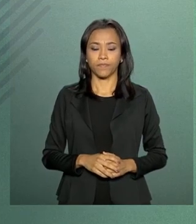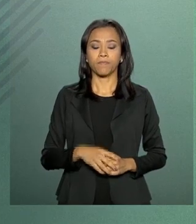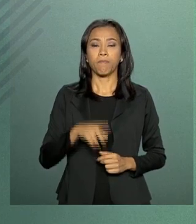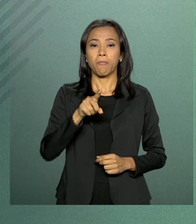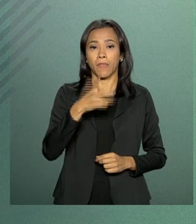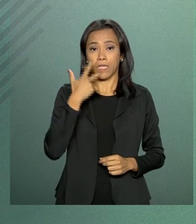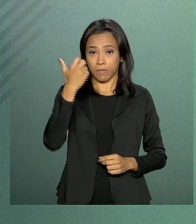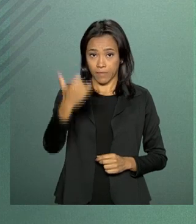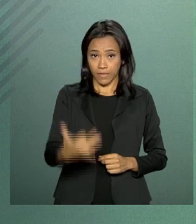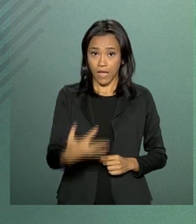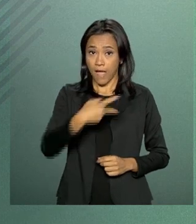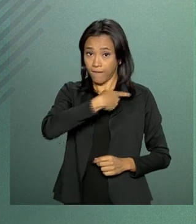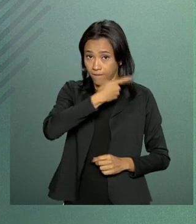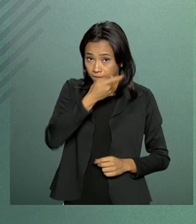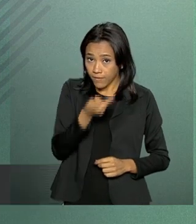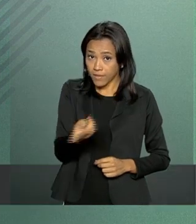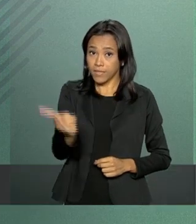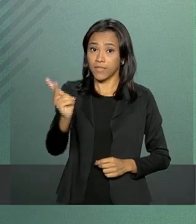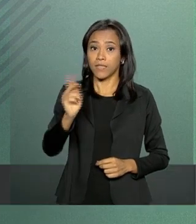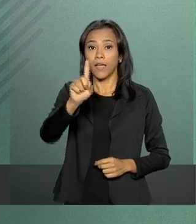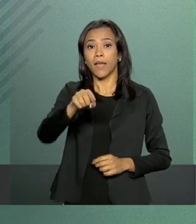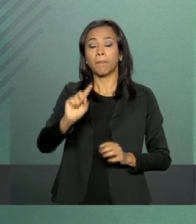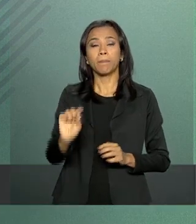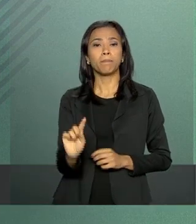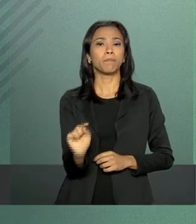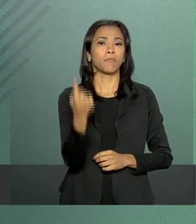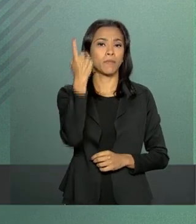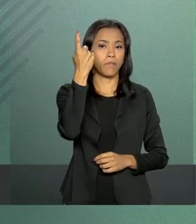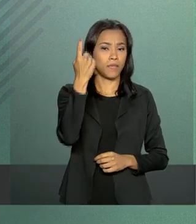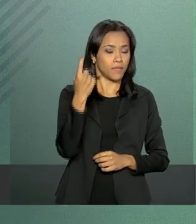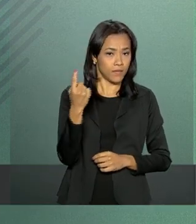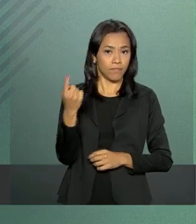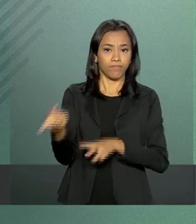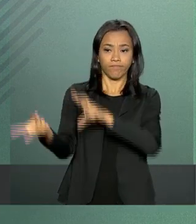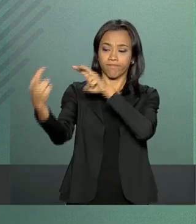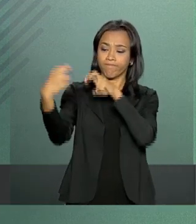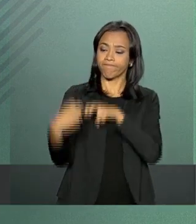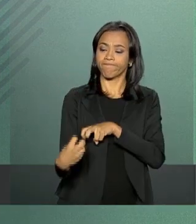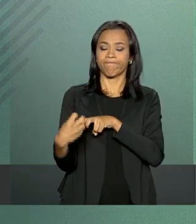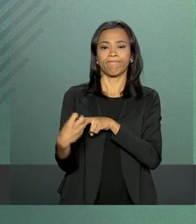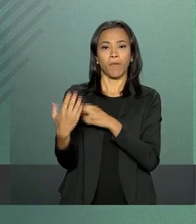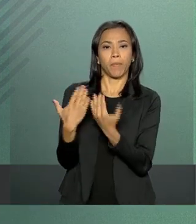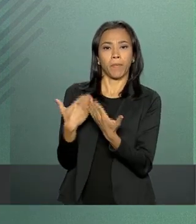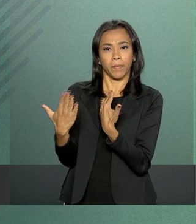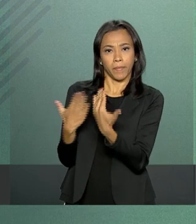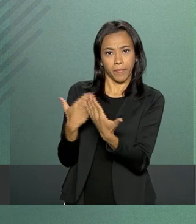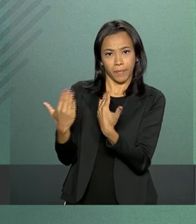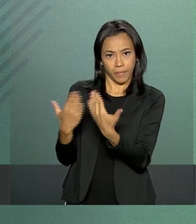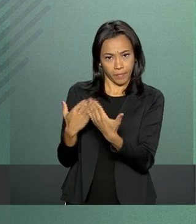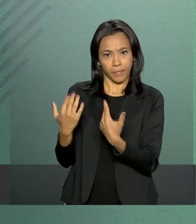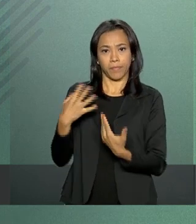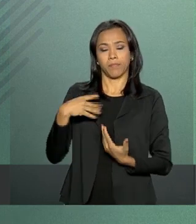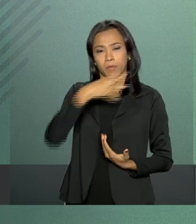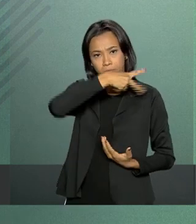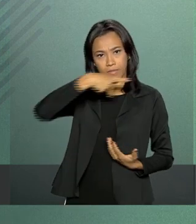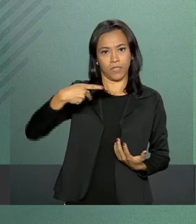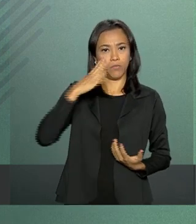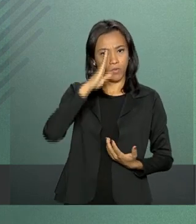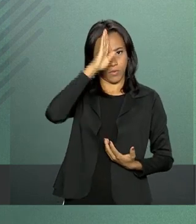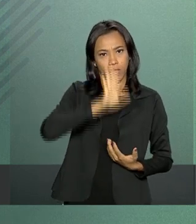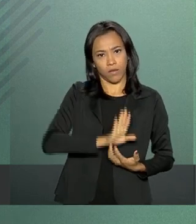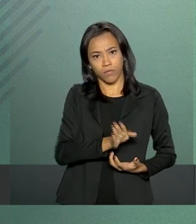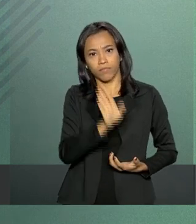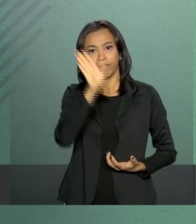visita é a primeira de caráter bilateral, realizada pelo nosso presidente Jair